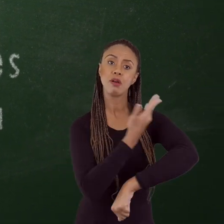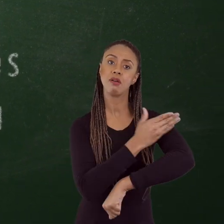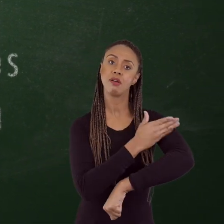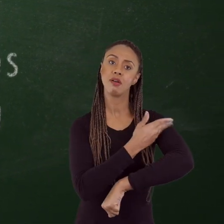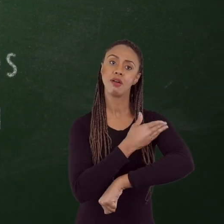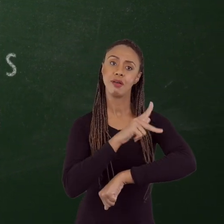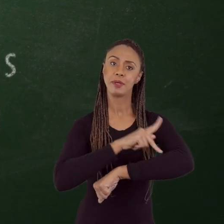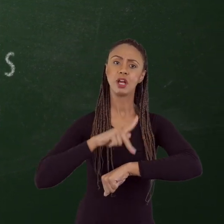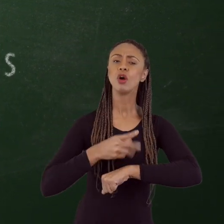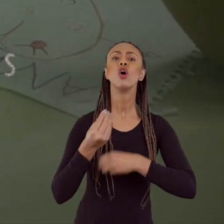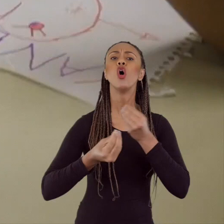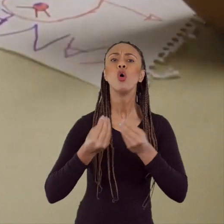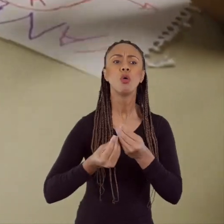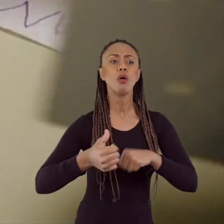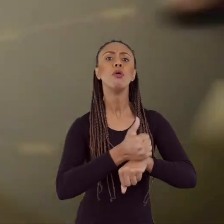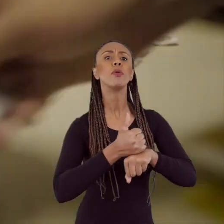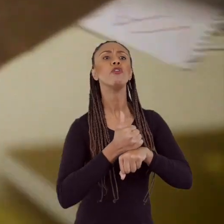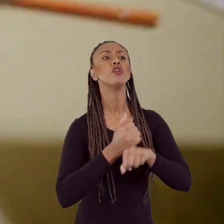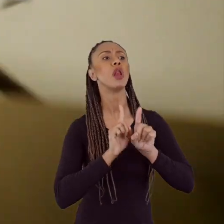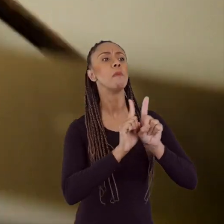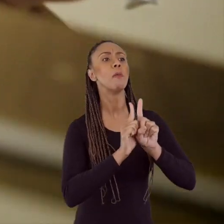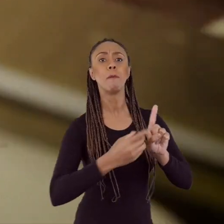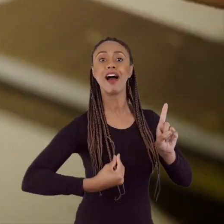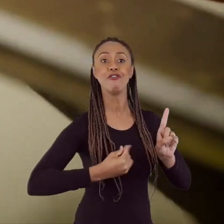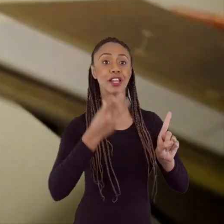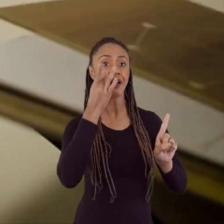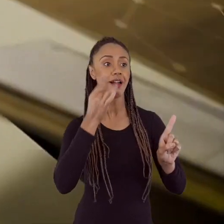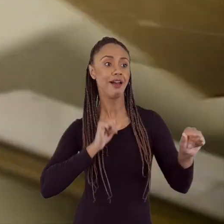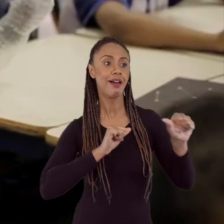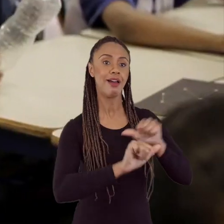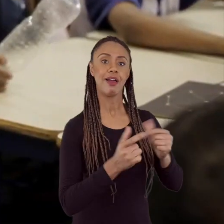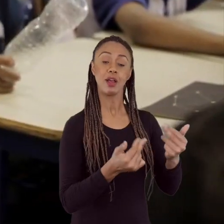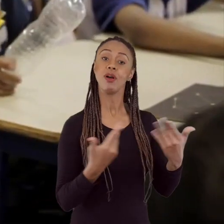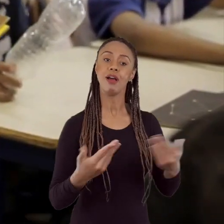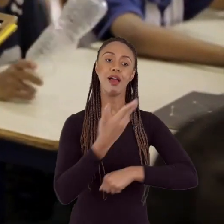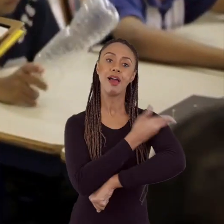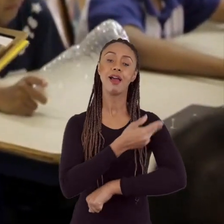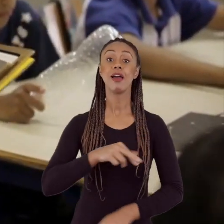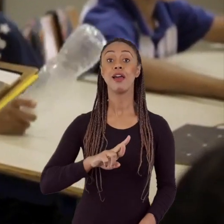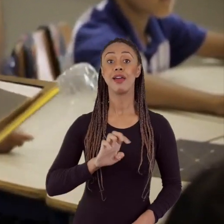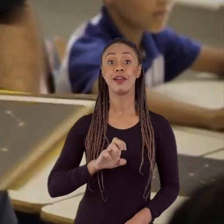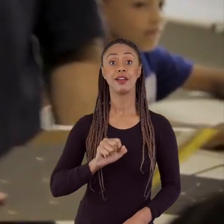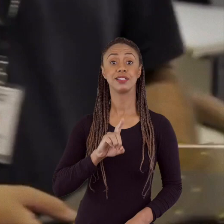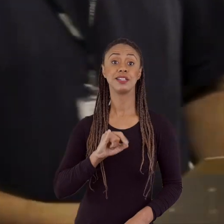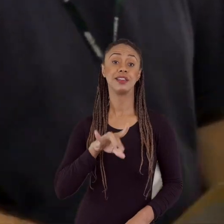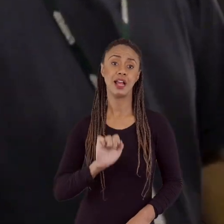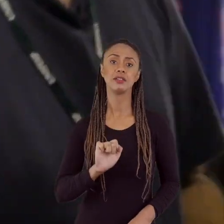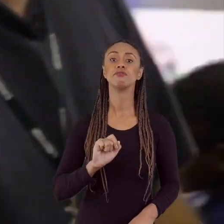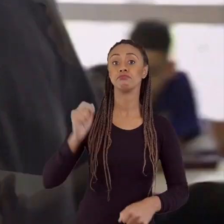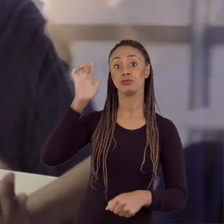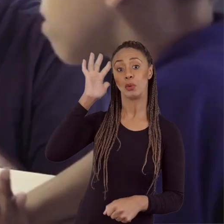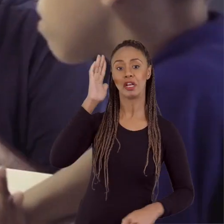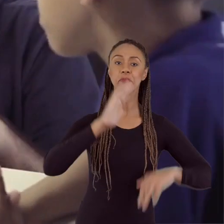para a residência pedagógica. Como seria acompanhar um profissional e viver o que ele vive? A residência promove isto, um